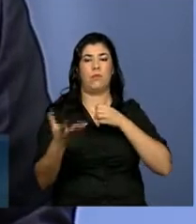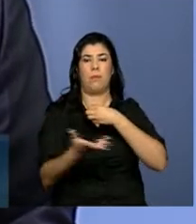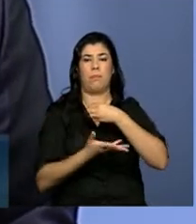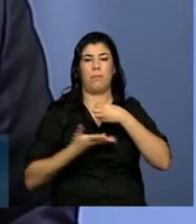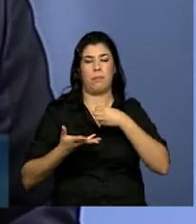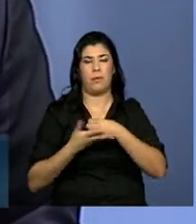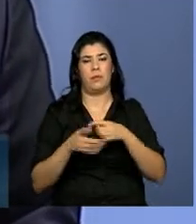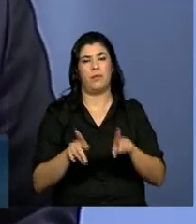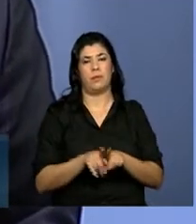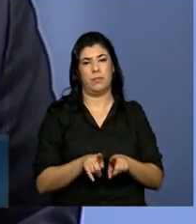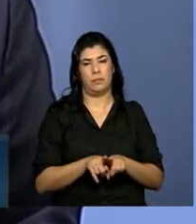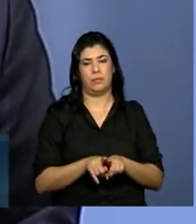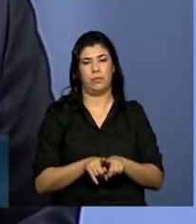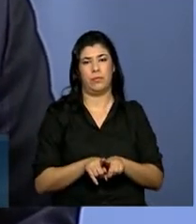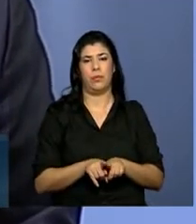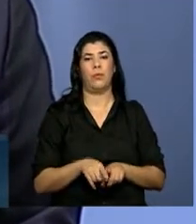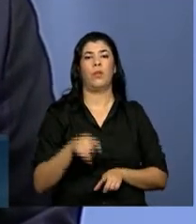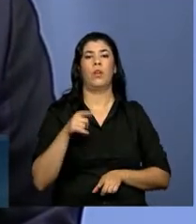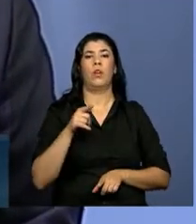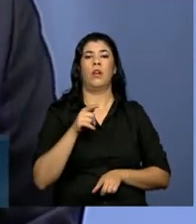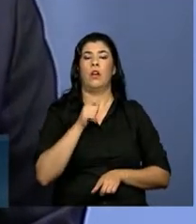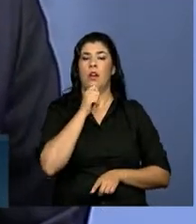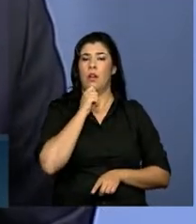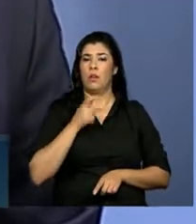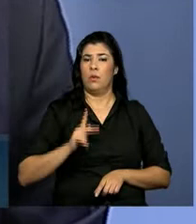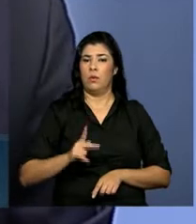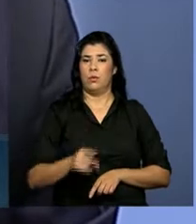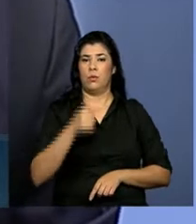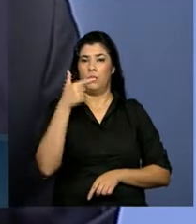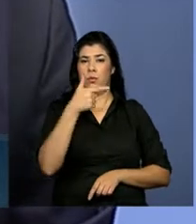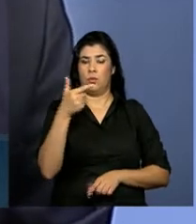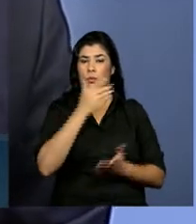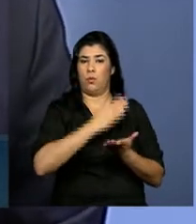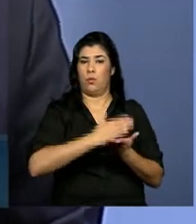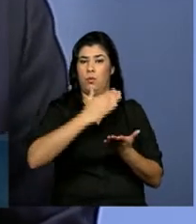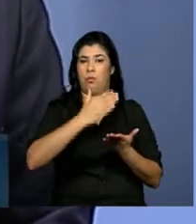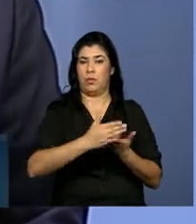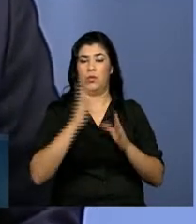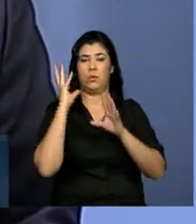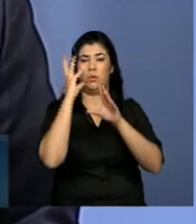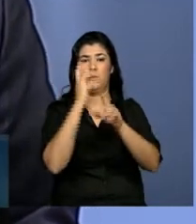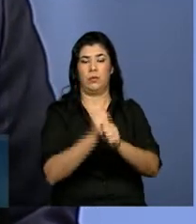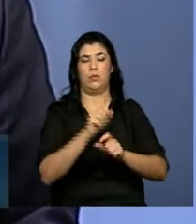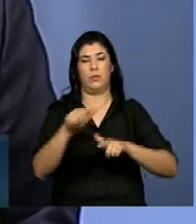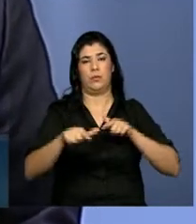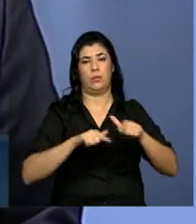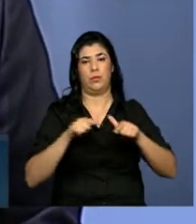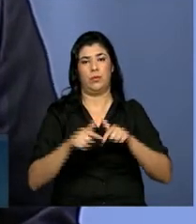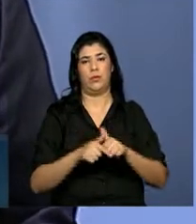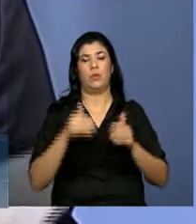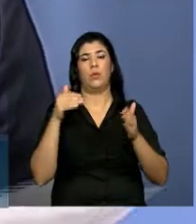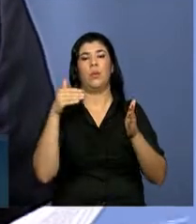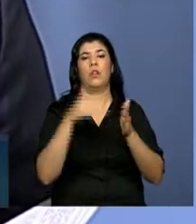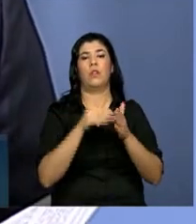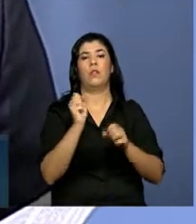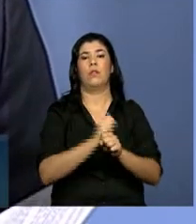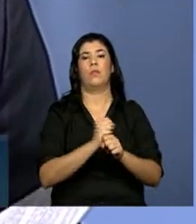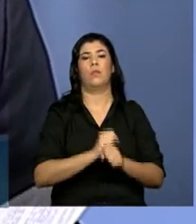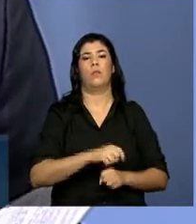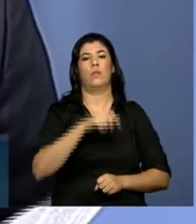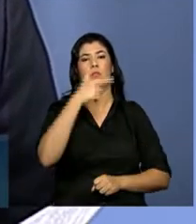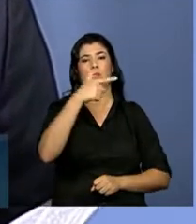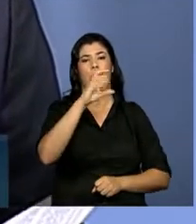Temos duas ainda etapas para concluir esse trabalho, que vai até 2016.